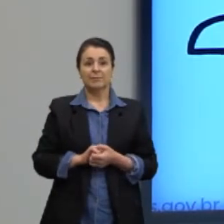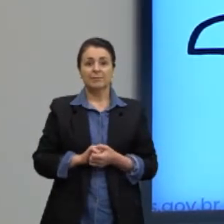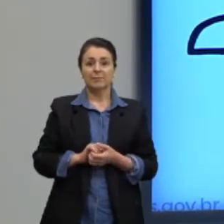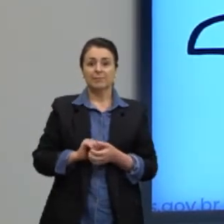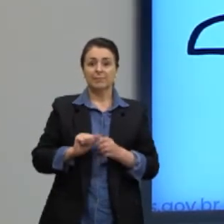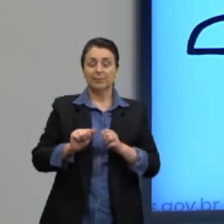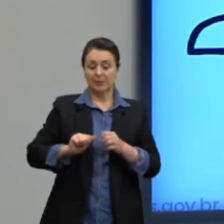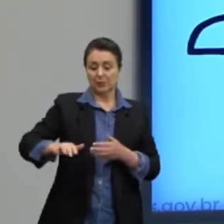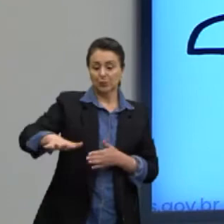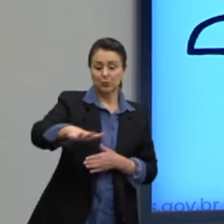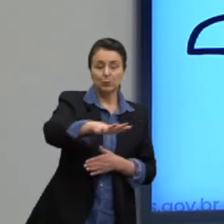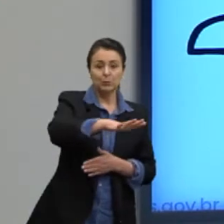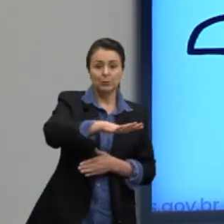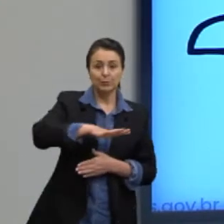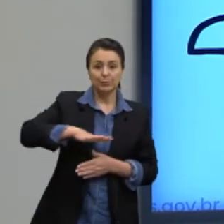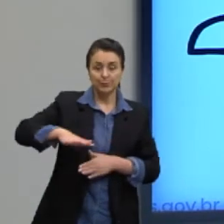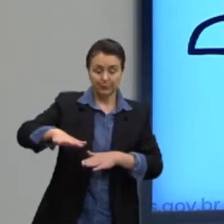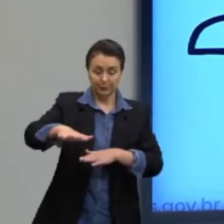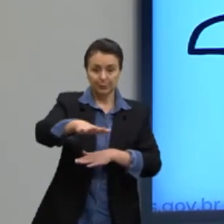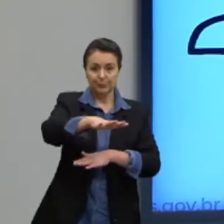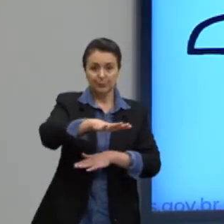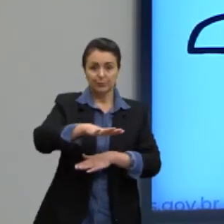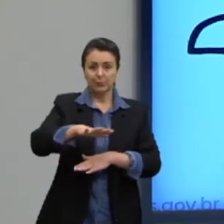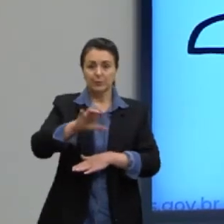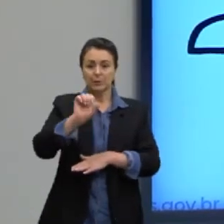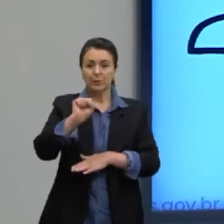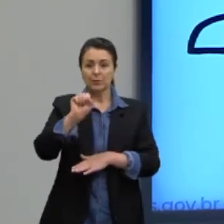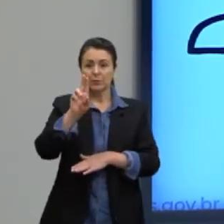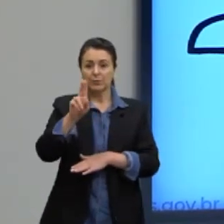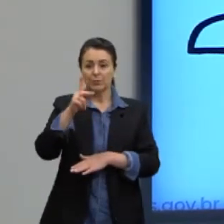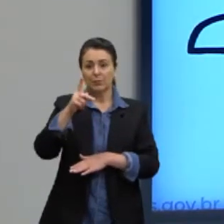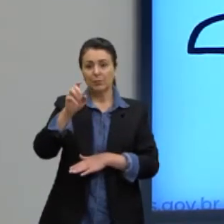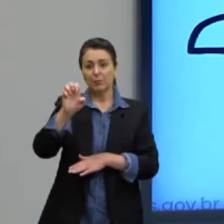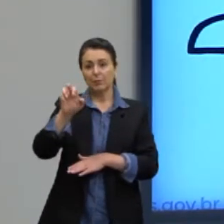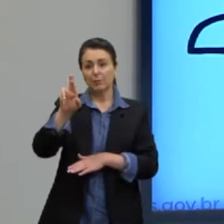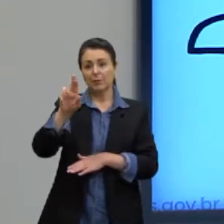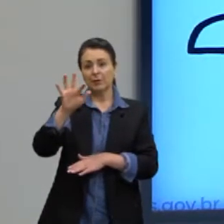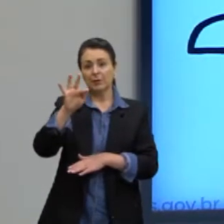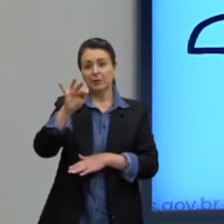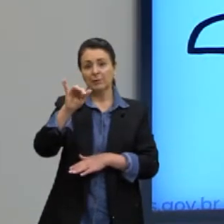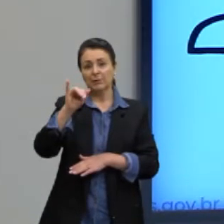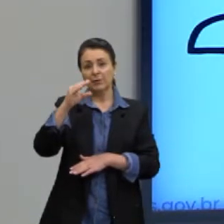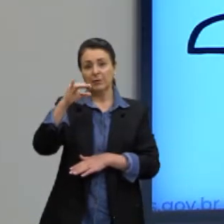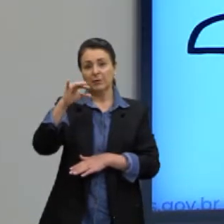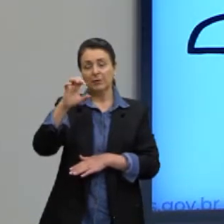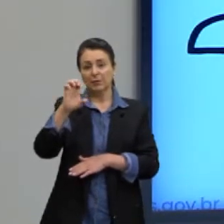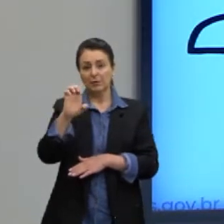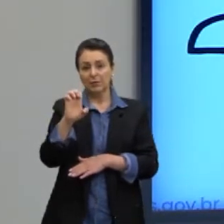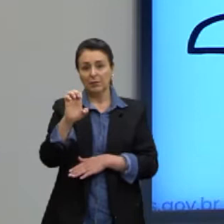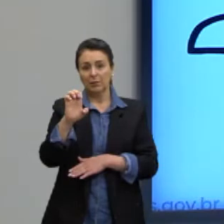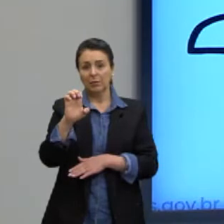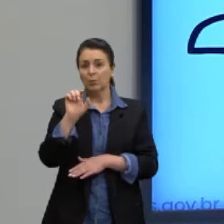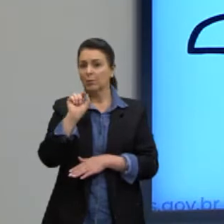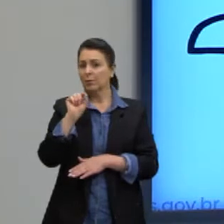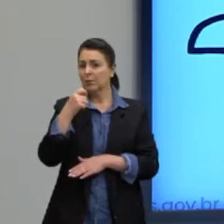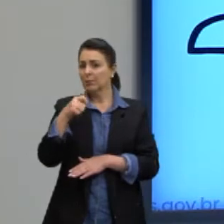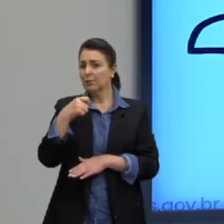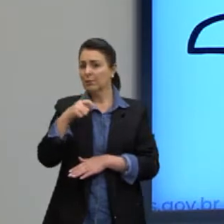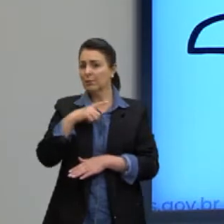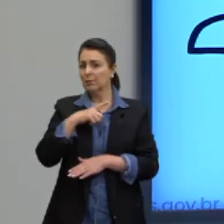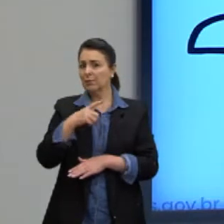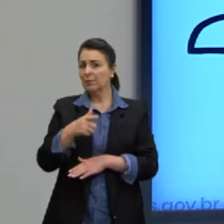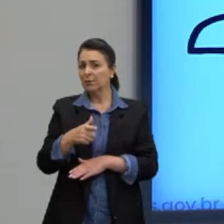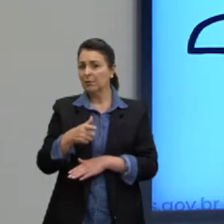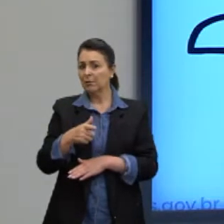Superfície. Quando a gente fala, ah, vamos lá, vamos falar de superfície. O que a gente leva em consideração? A gente